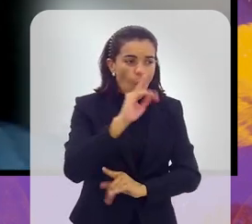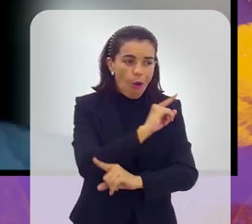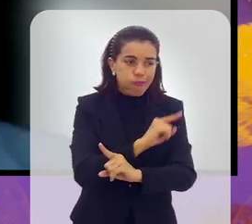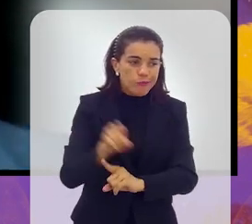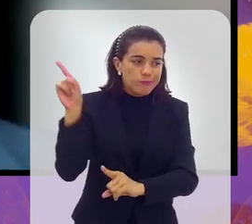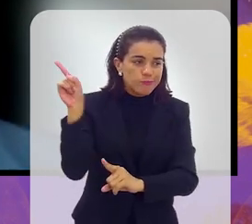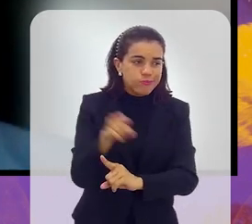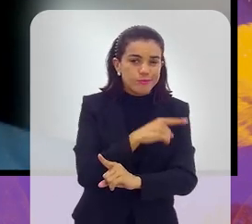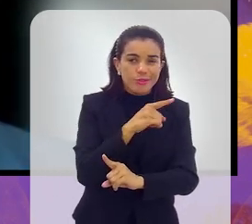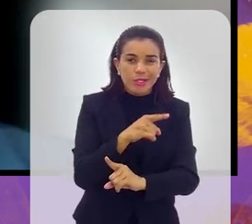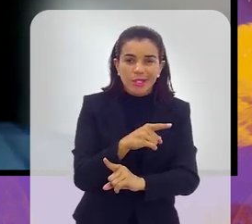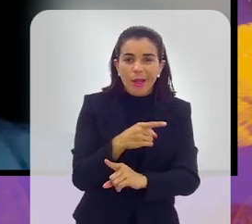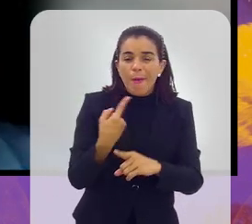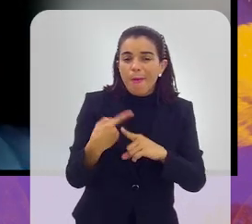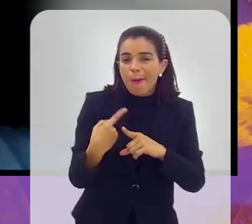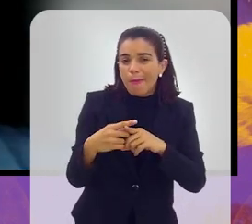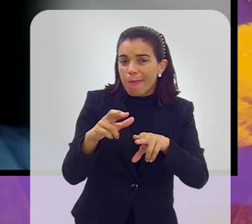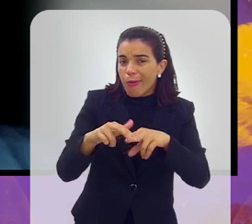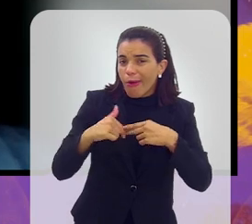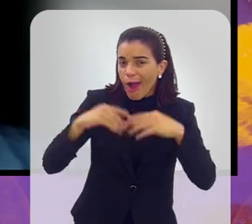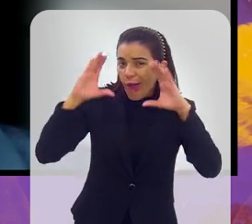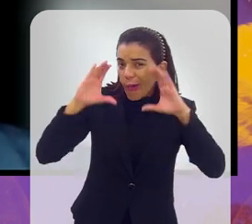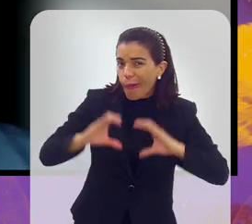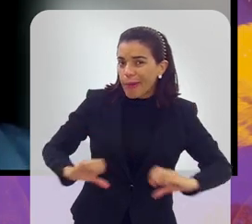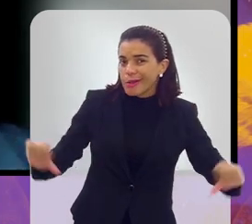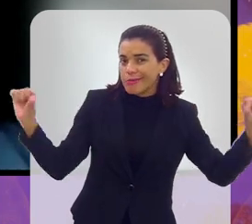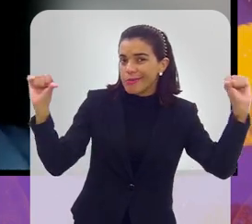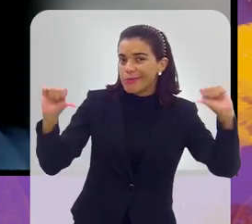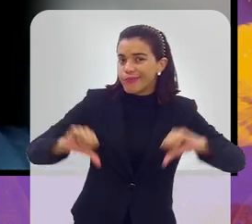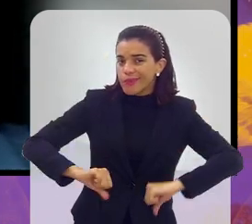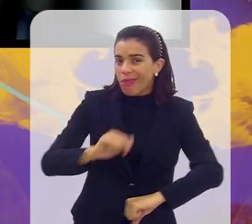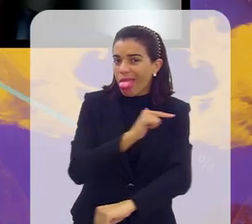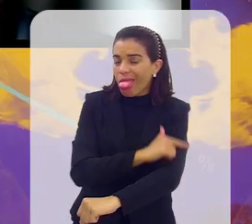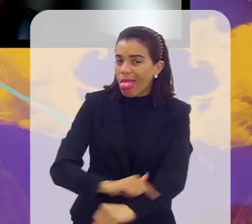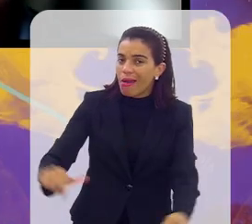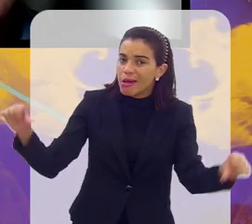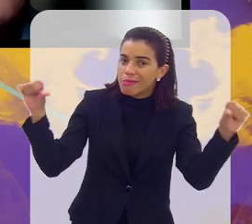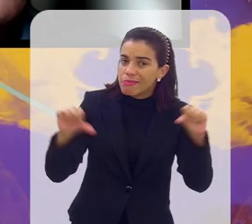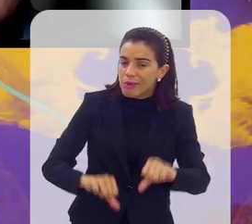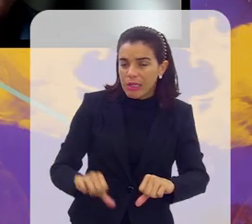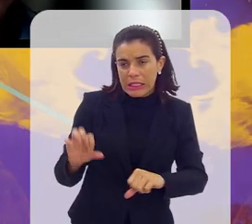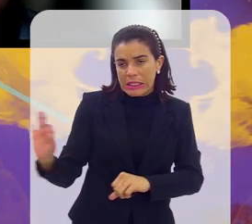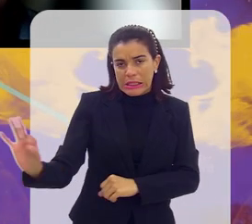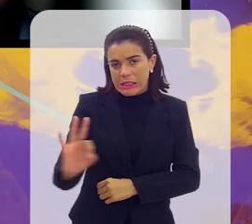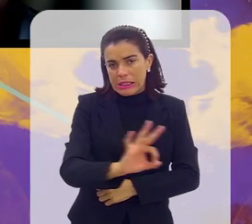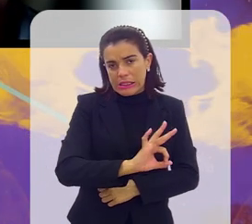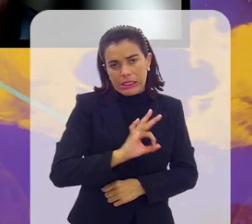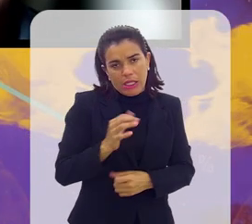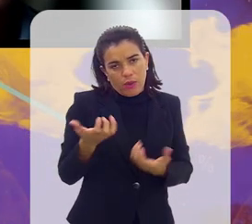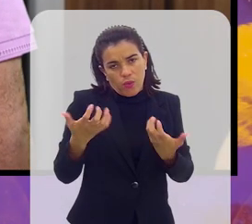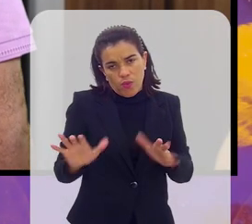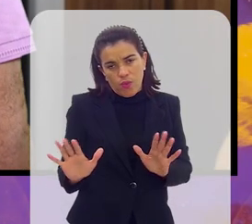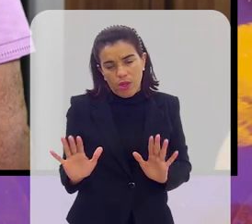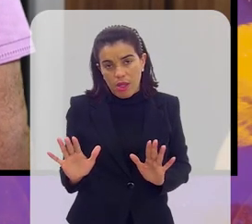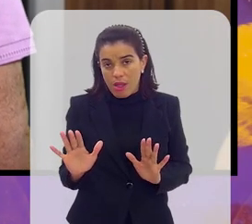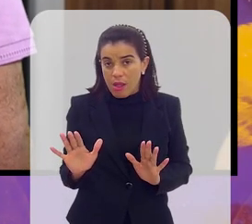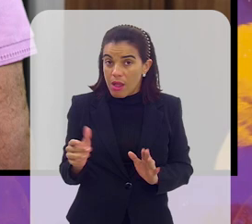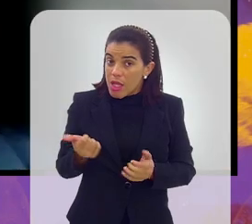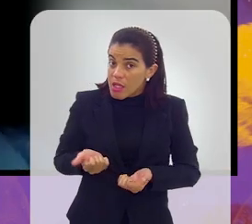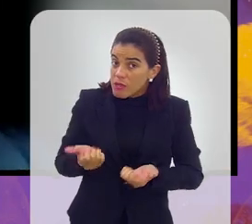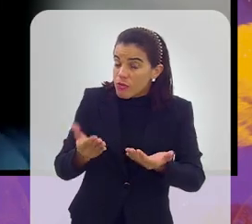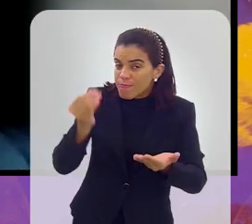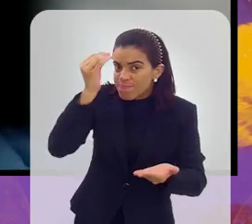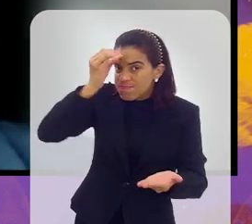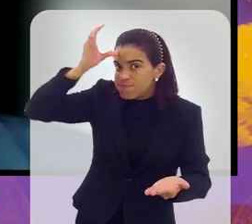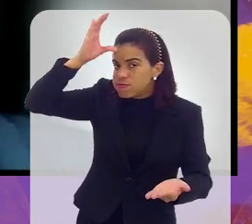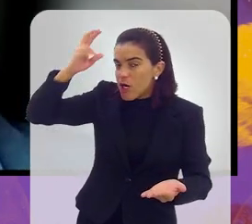favela foi excluída da competição, da Taça das Favelas, por causa de uma má conduta. Então, acho que ninguém quer passar por isso. Acho que é uma